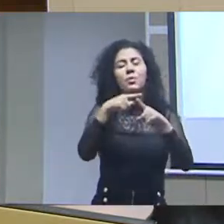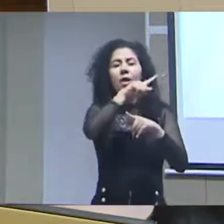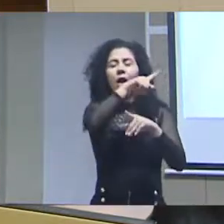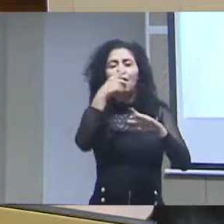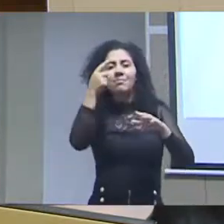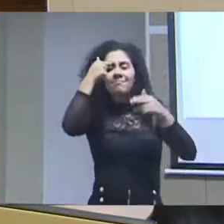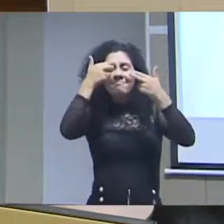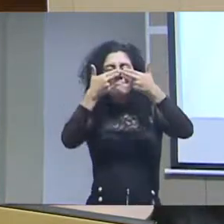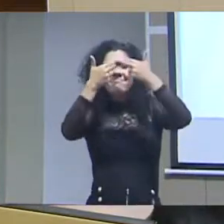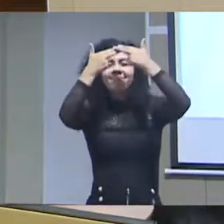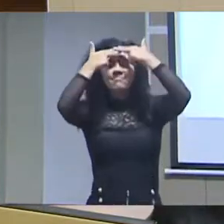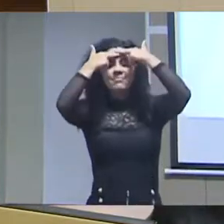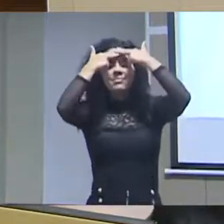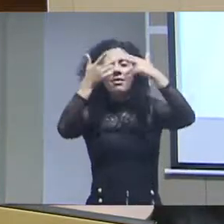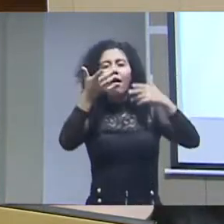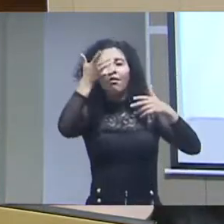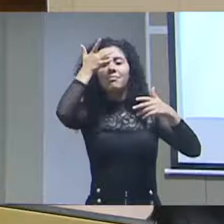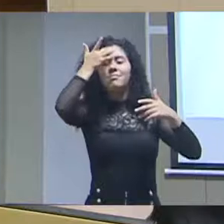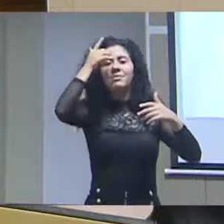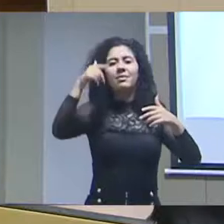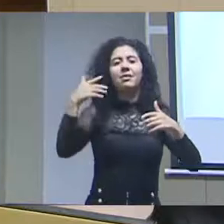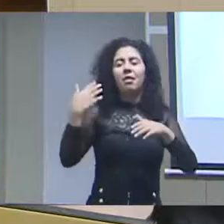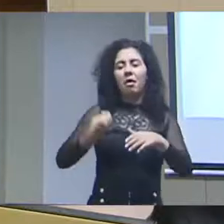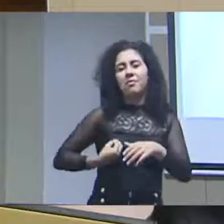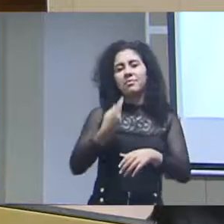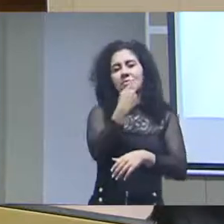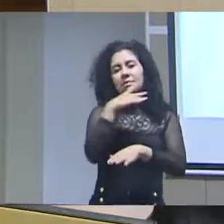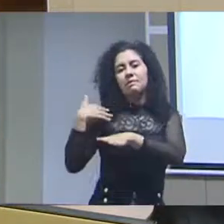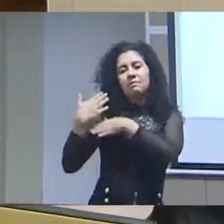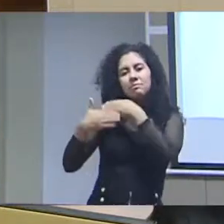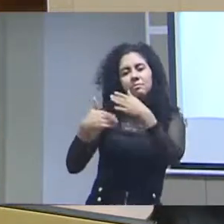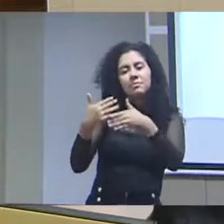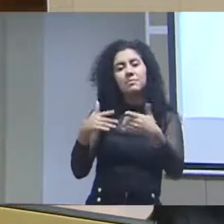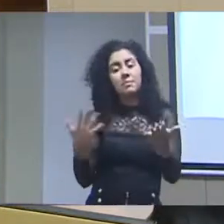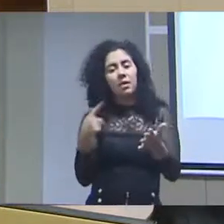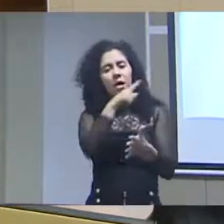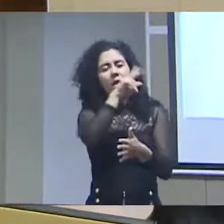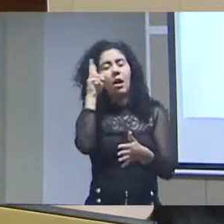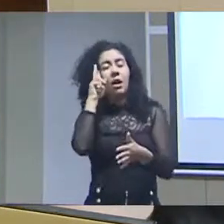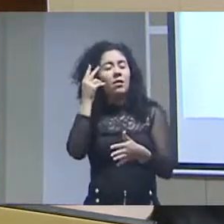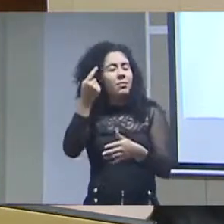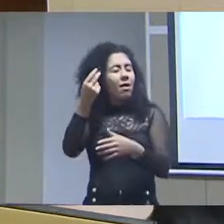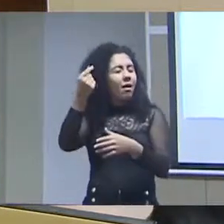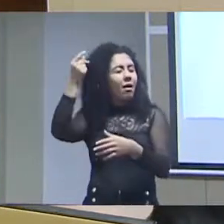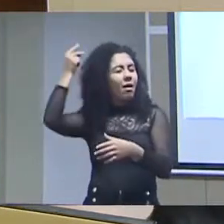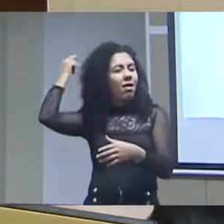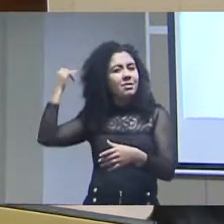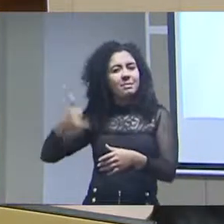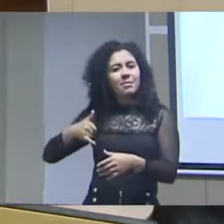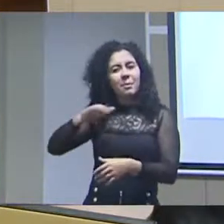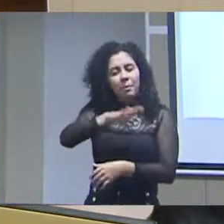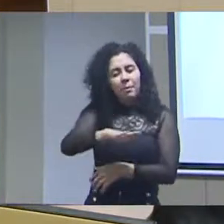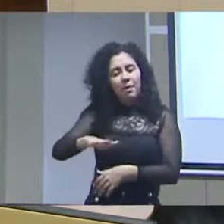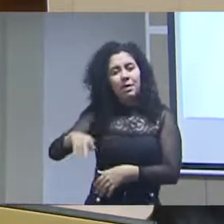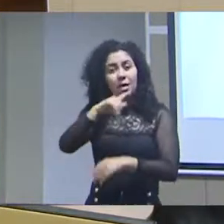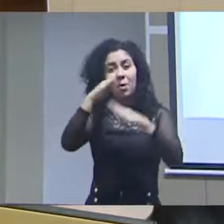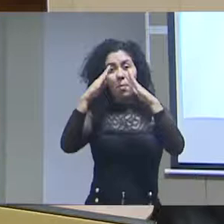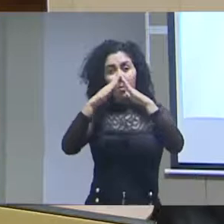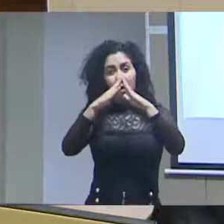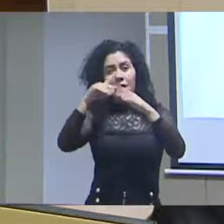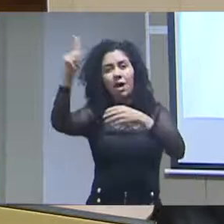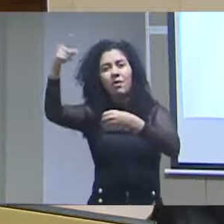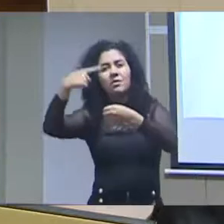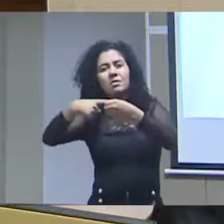vivi que me marcaram e que me levaram a essa caminhada em prol de dados abertos e tal. E eu me lembro, quando eu era pequeno, que eu morava numa cidade do interior chamada